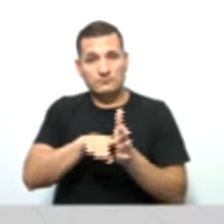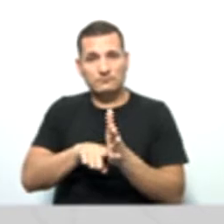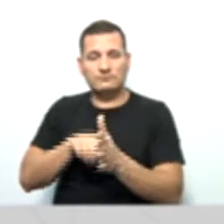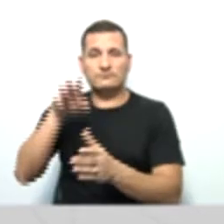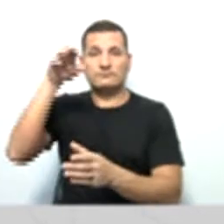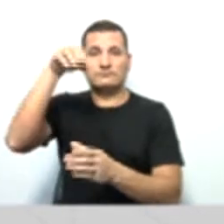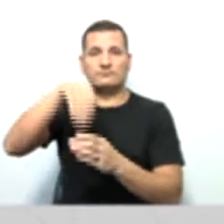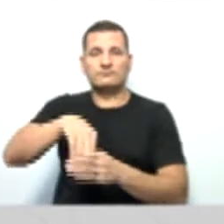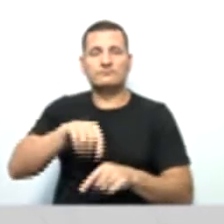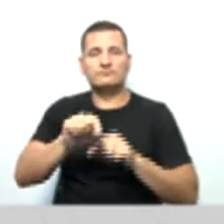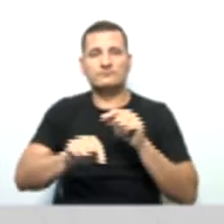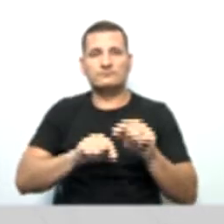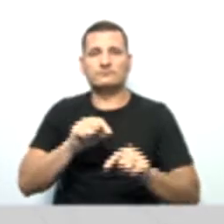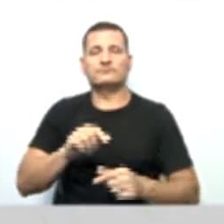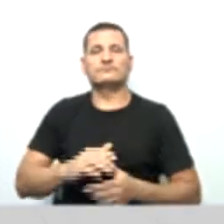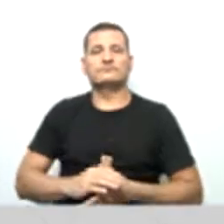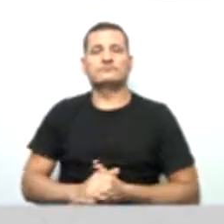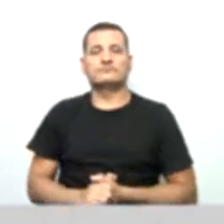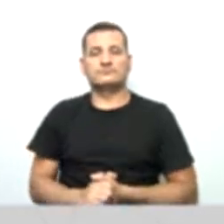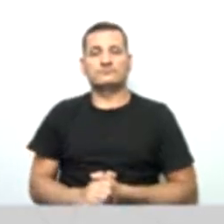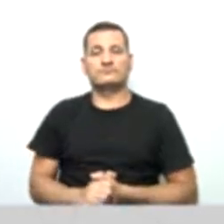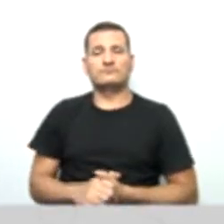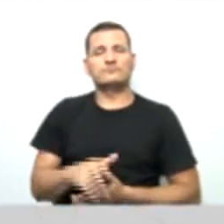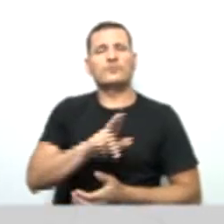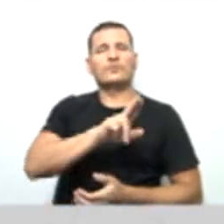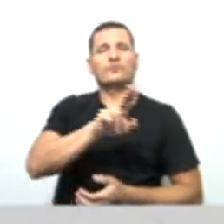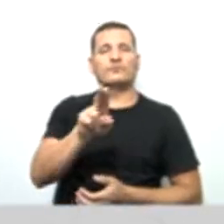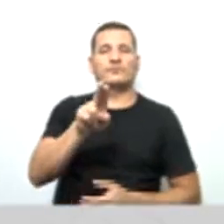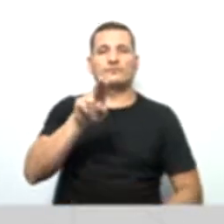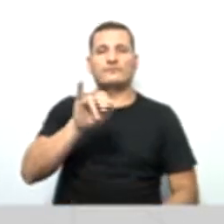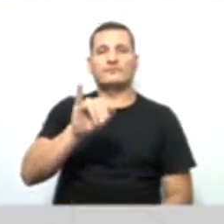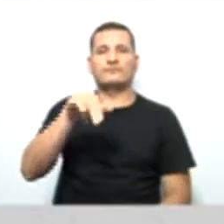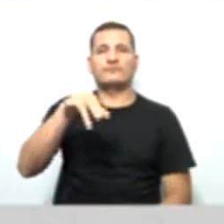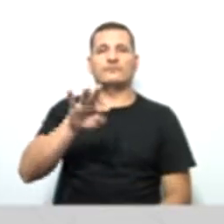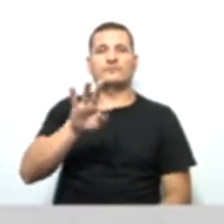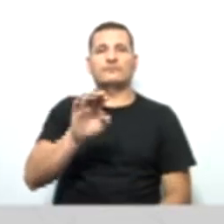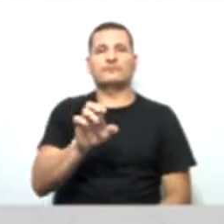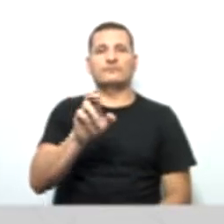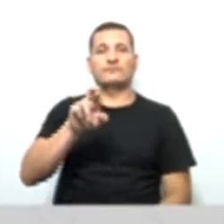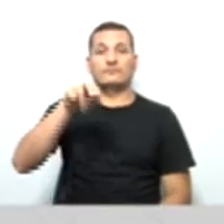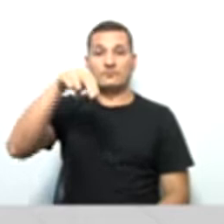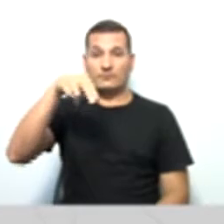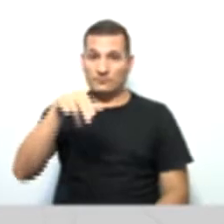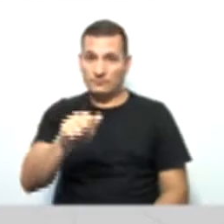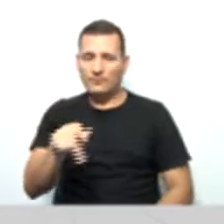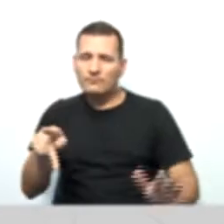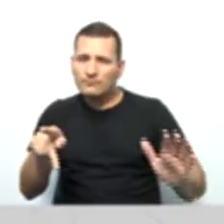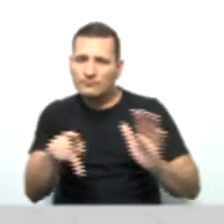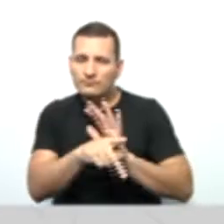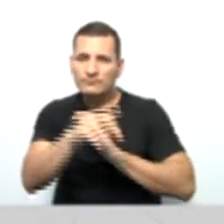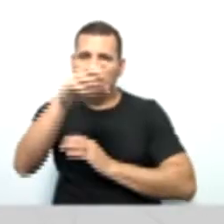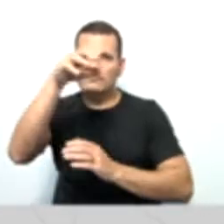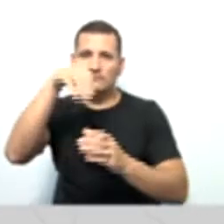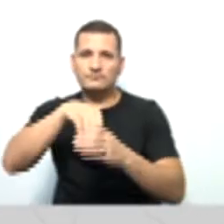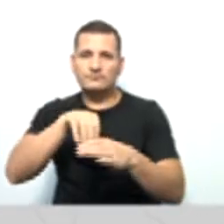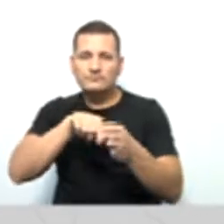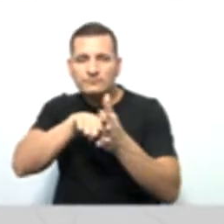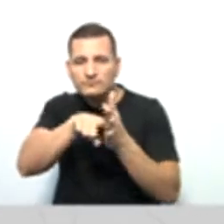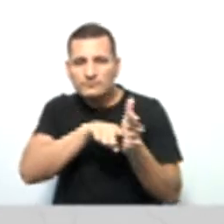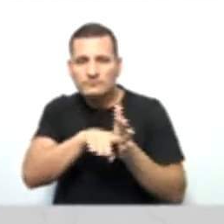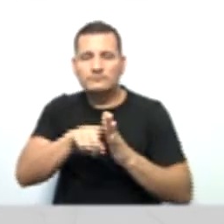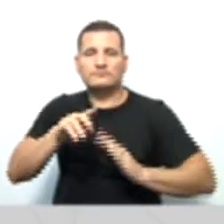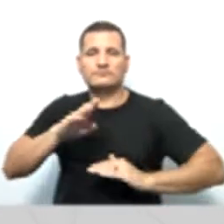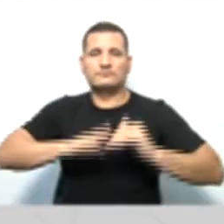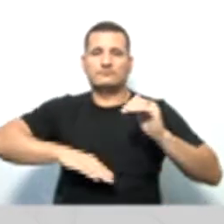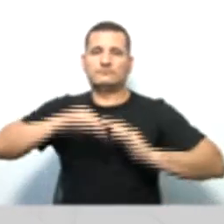o que que é? Como o próprio nome já diz, é algo de dentro né. É realizado por auditores que